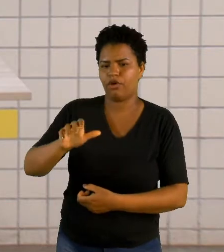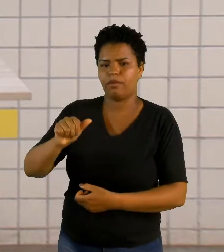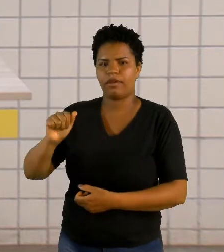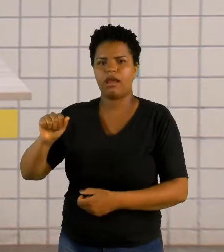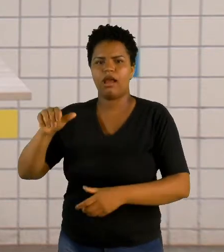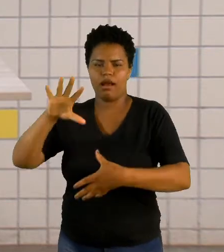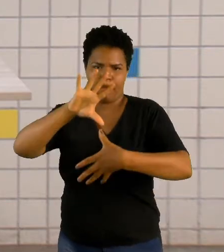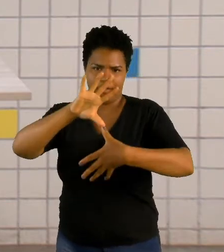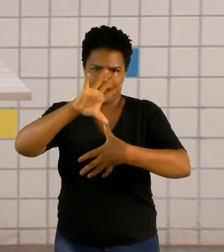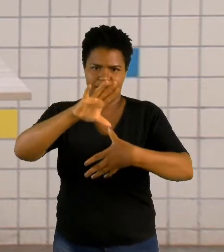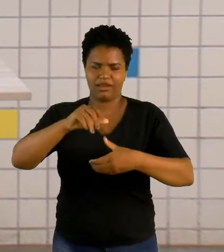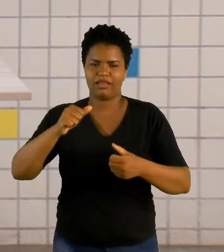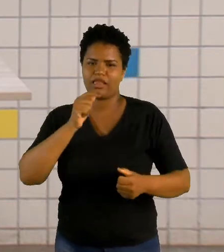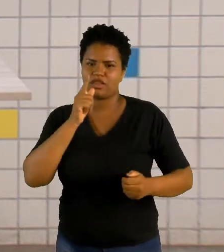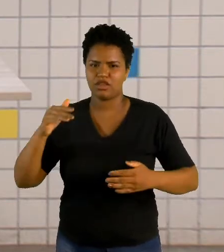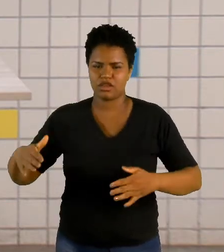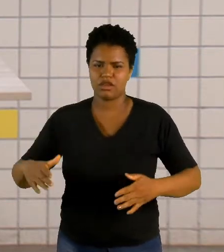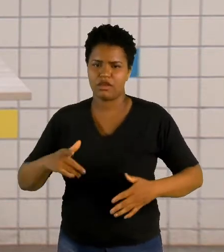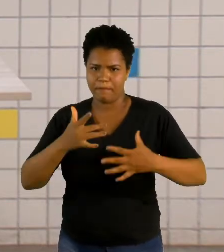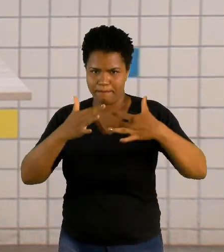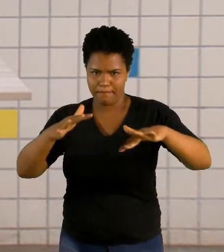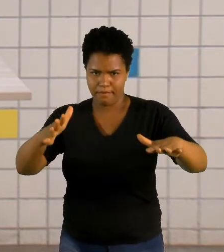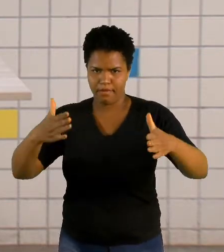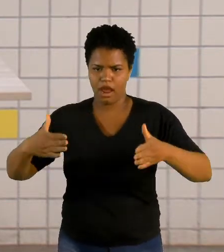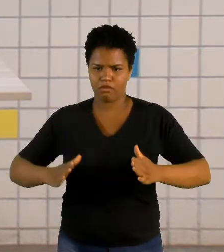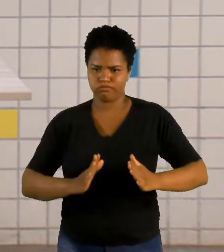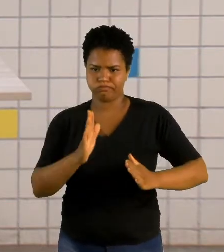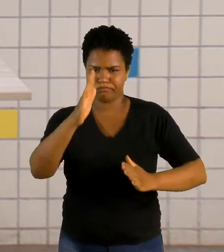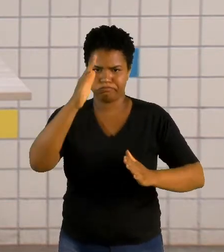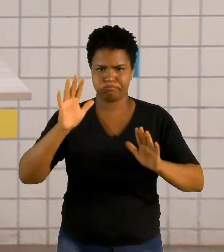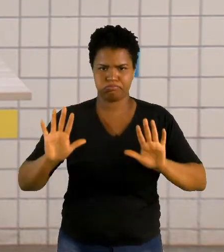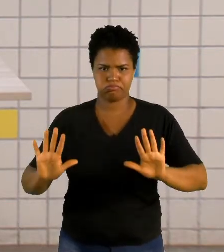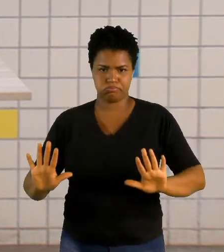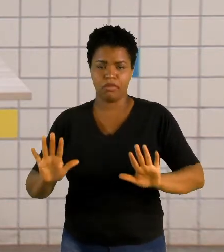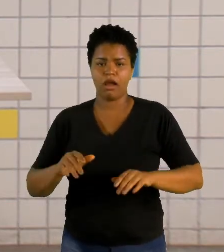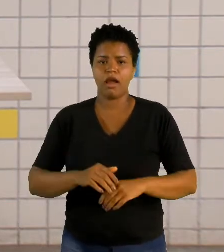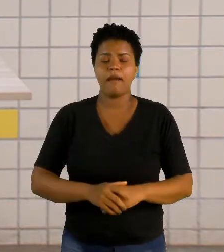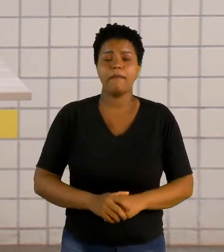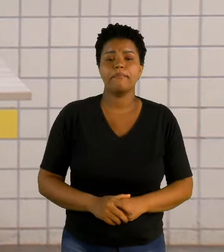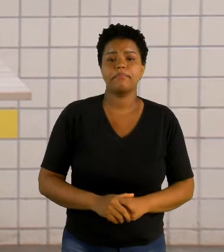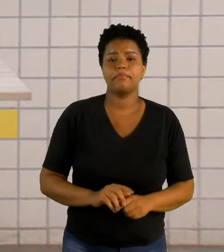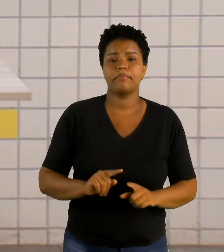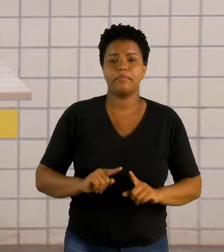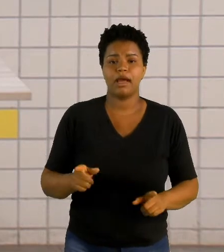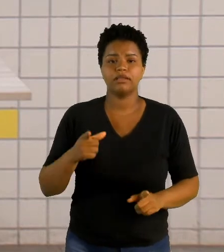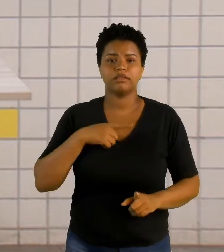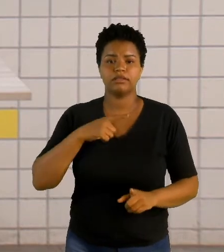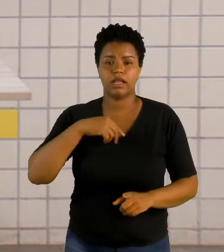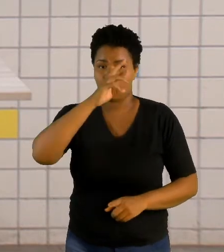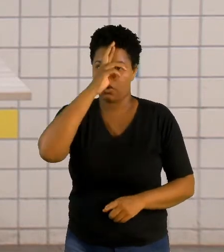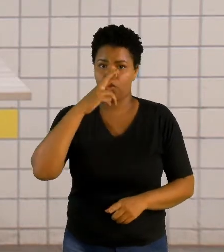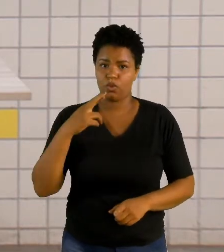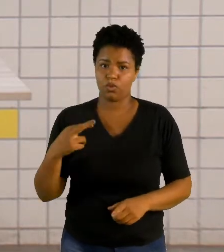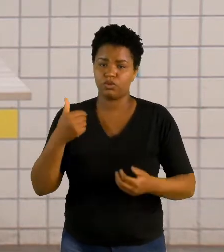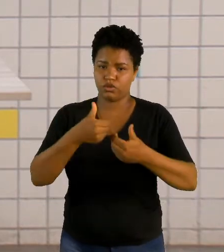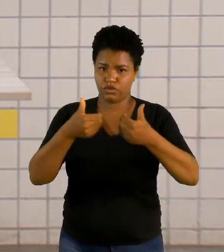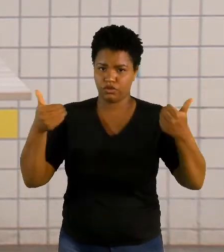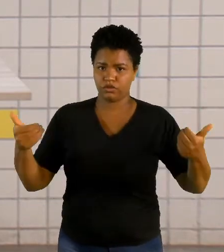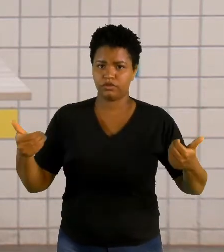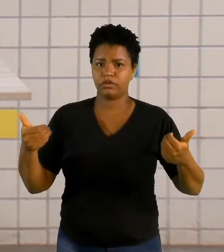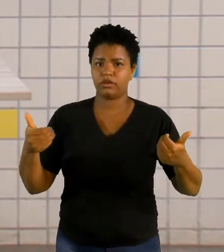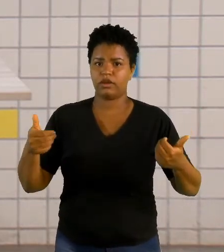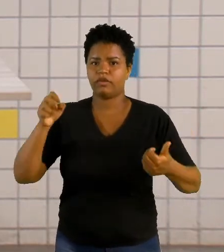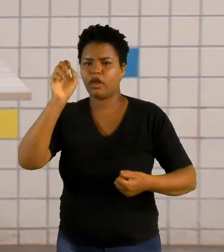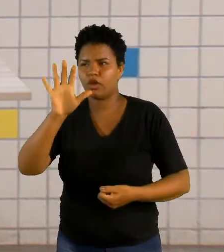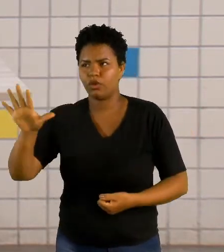não. Existem os montes rurais que fazem essa divisão na Rússia, na verdade, entre a parte europeia